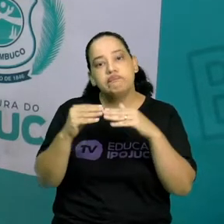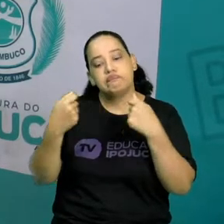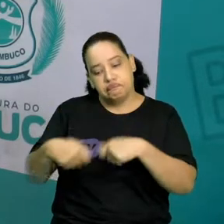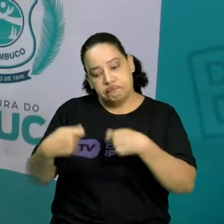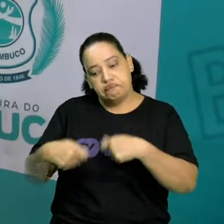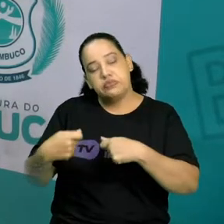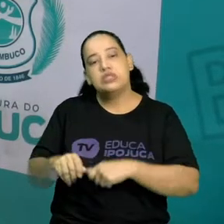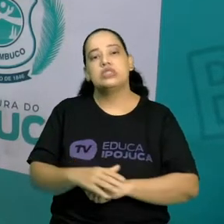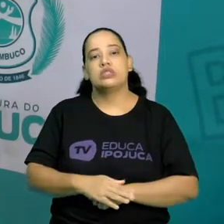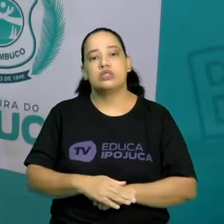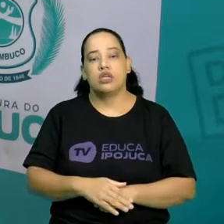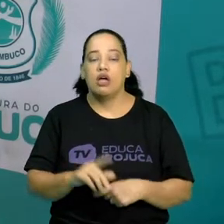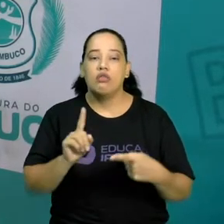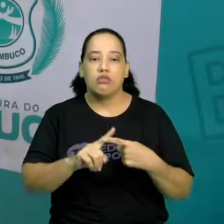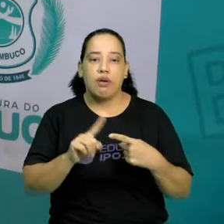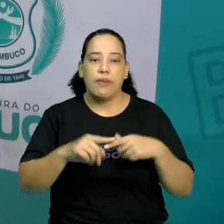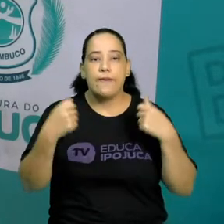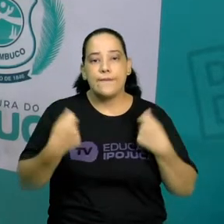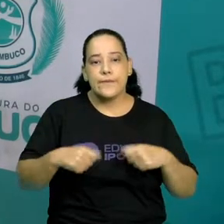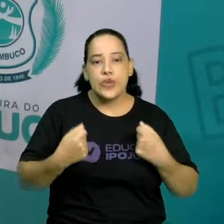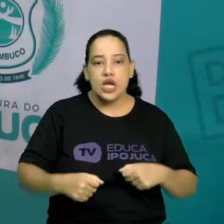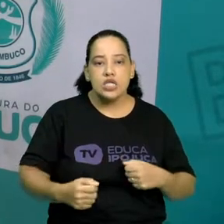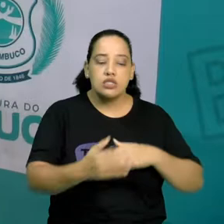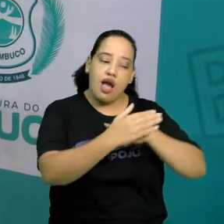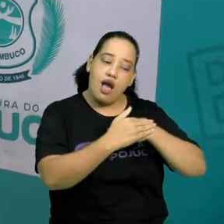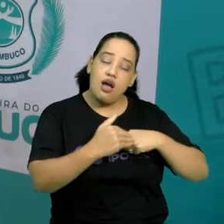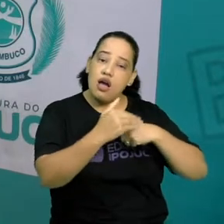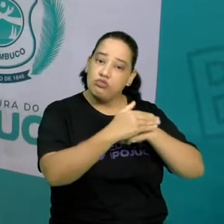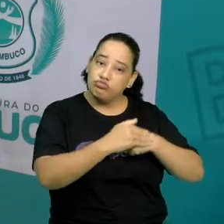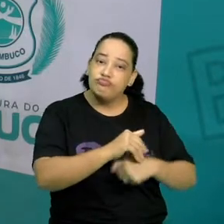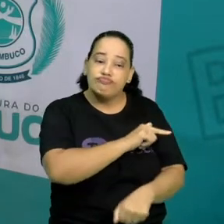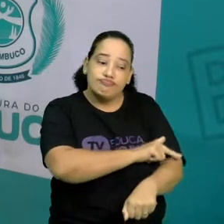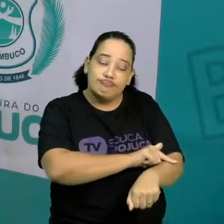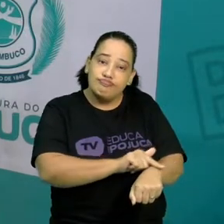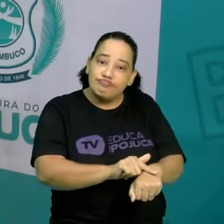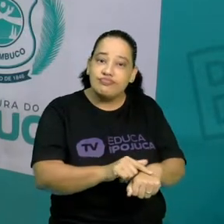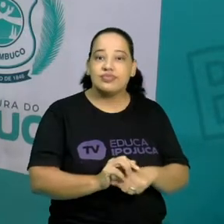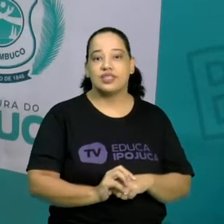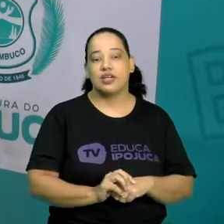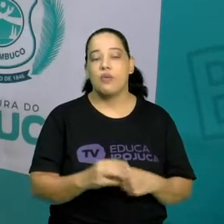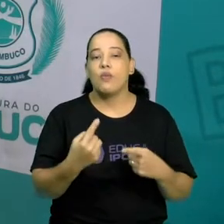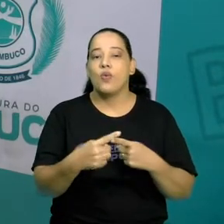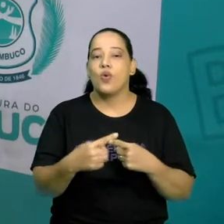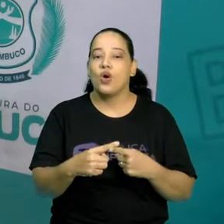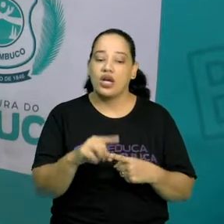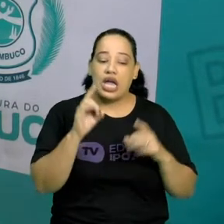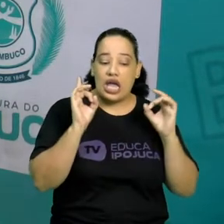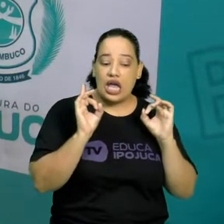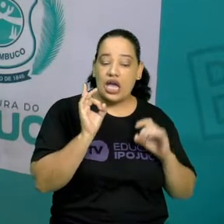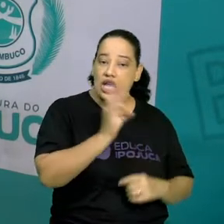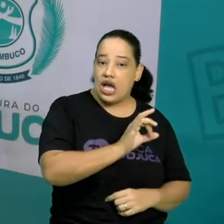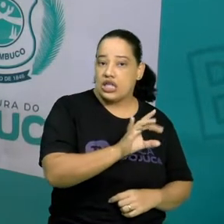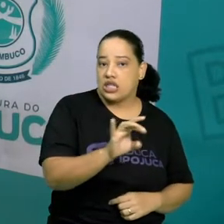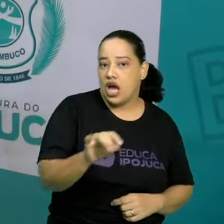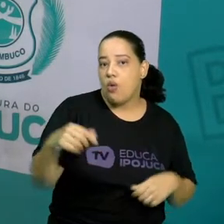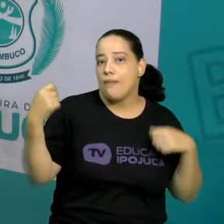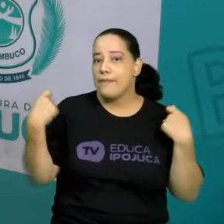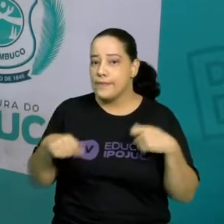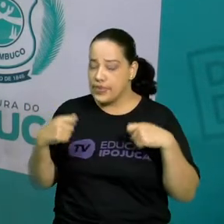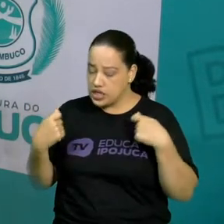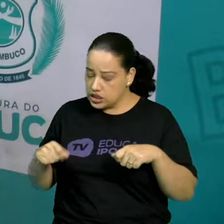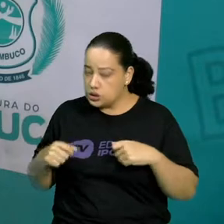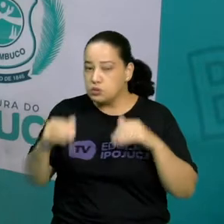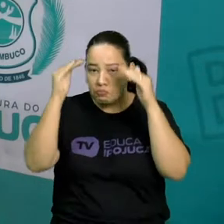também do carinho e do respeito das pessoas. Cada pessoa merece ser tratada com o mesmo